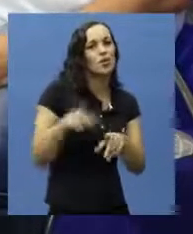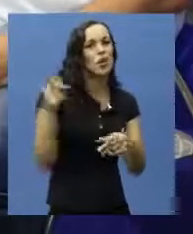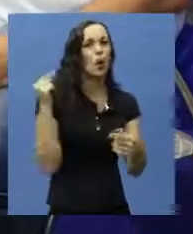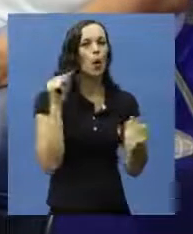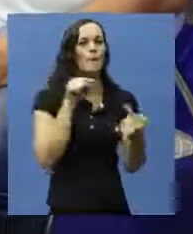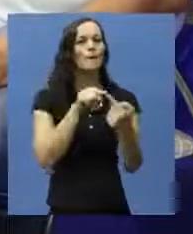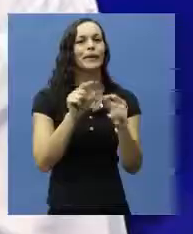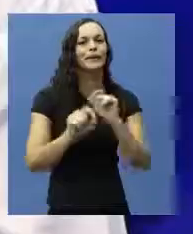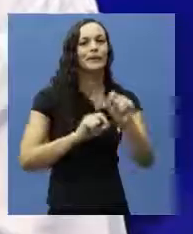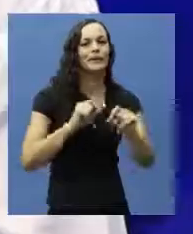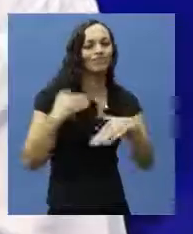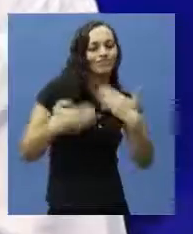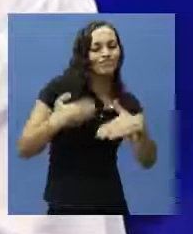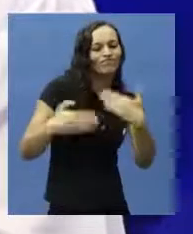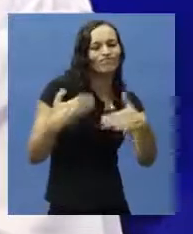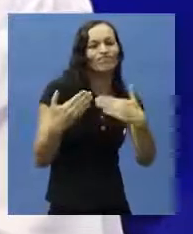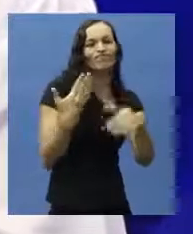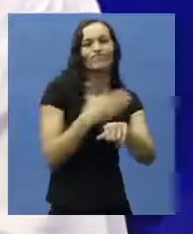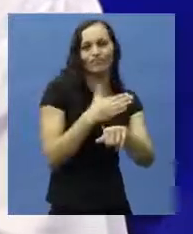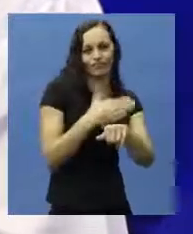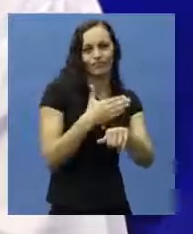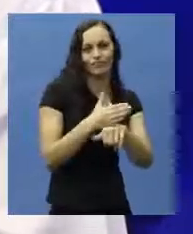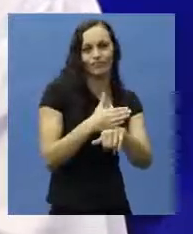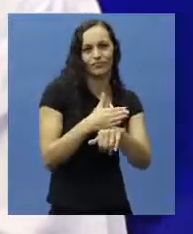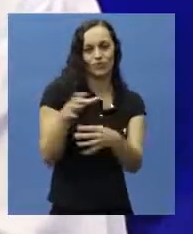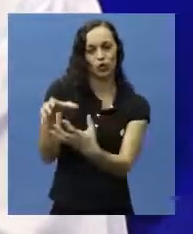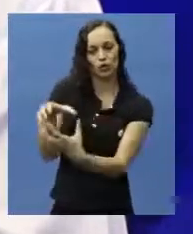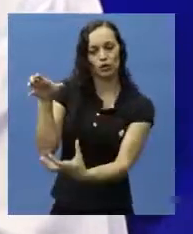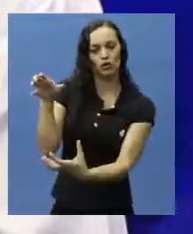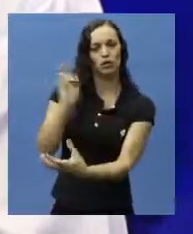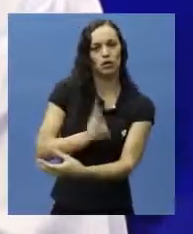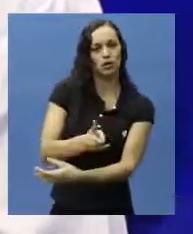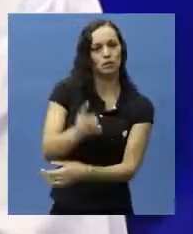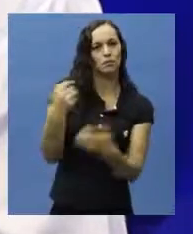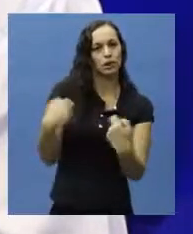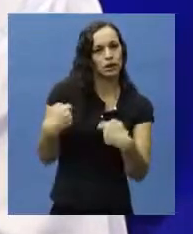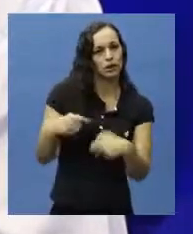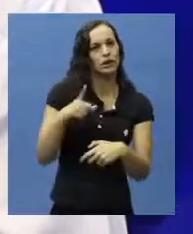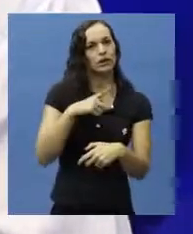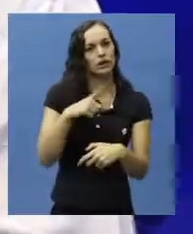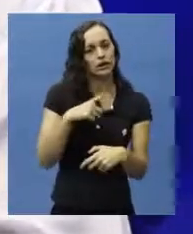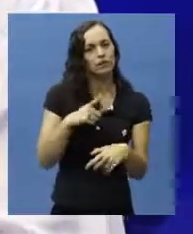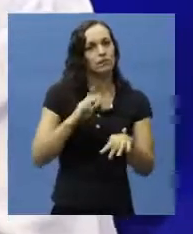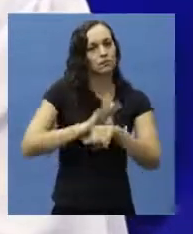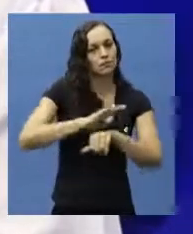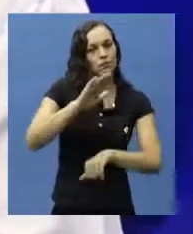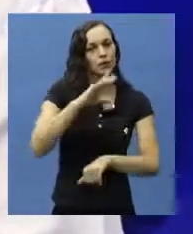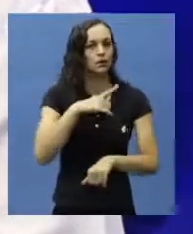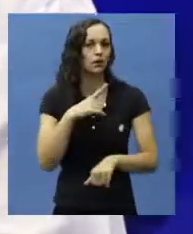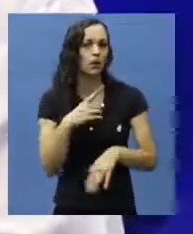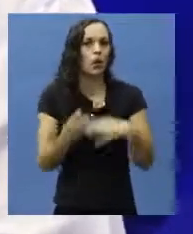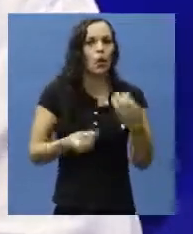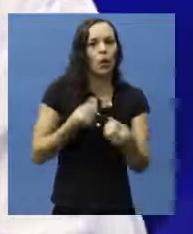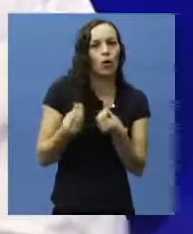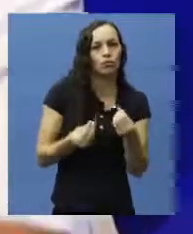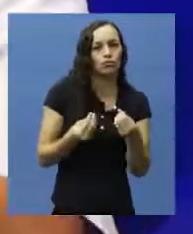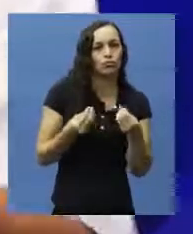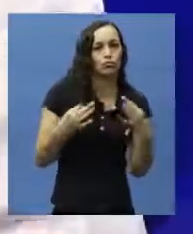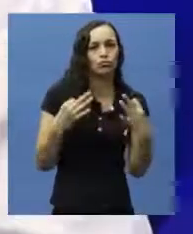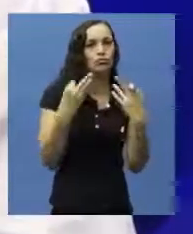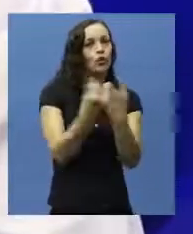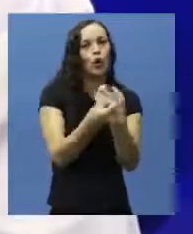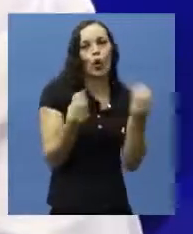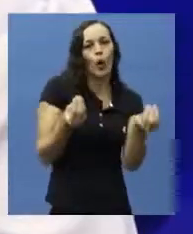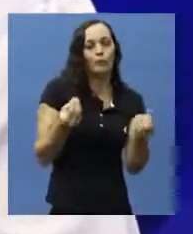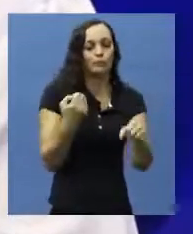funcionalidade, que é isso que eu sempre falo, né, na área de idosos, você tem que proporcionar funcionalidade. Funcionalidade de uma